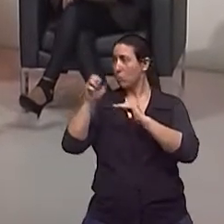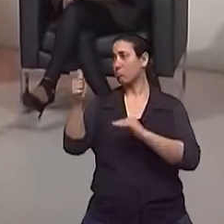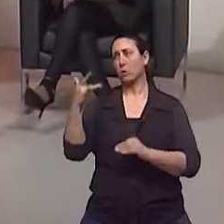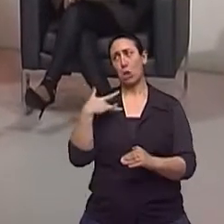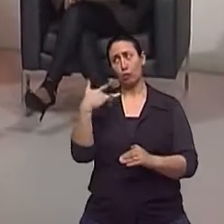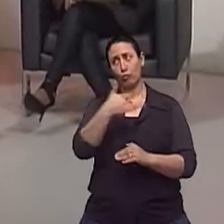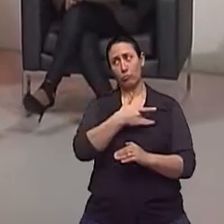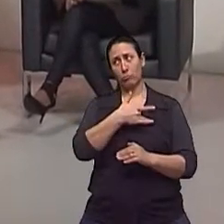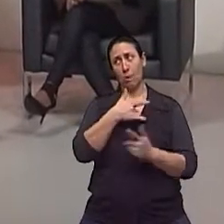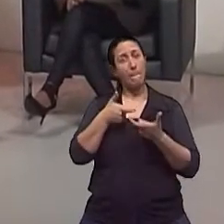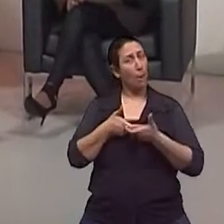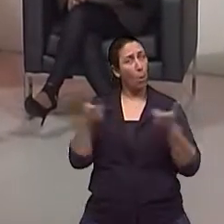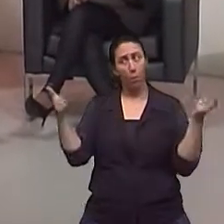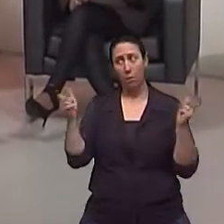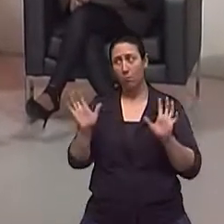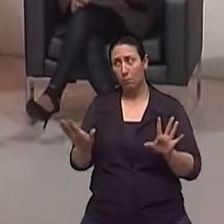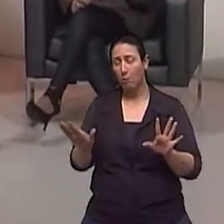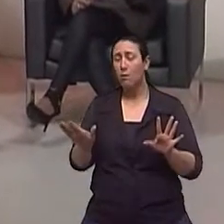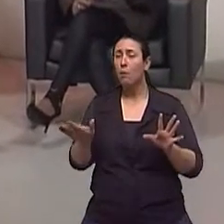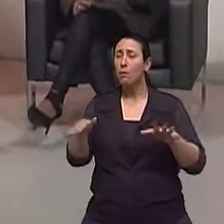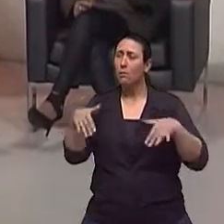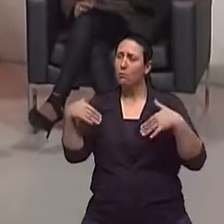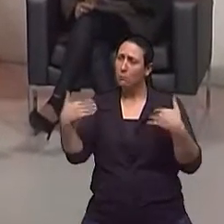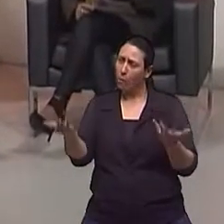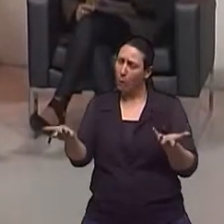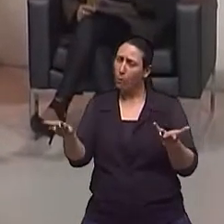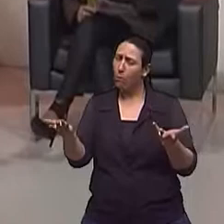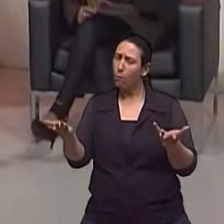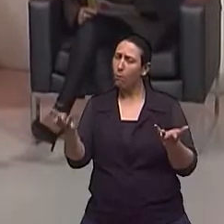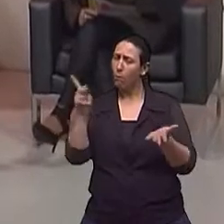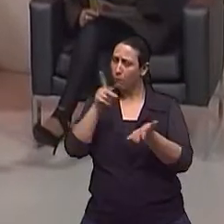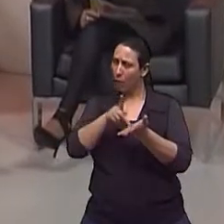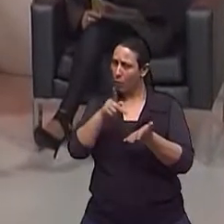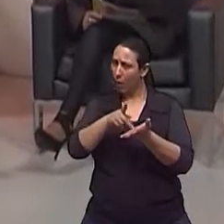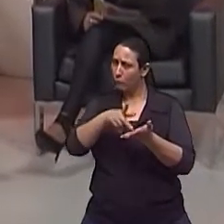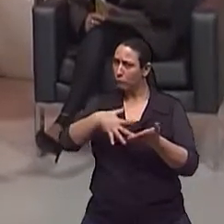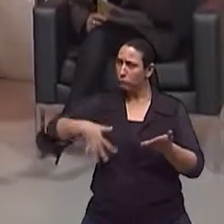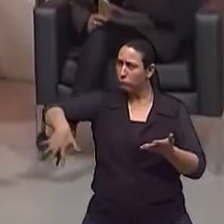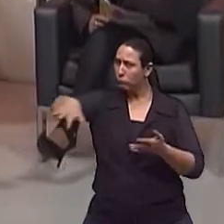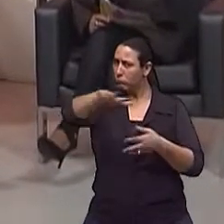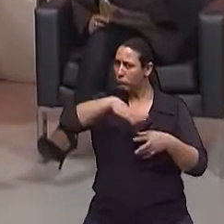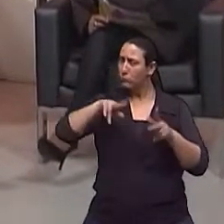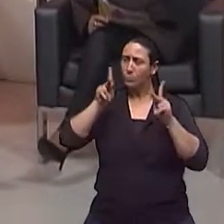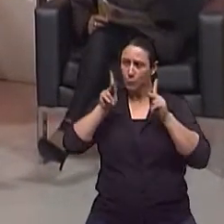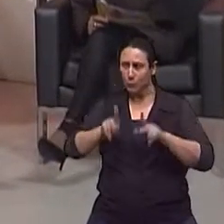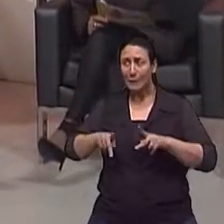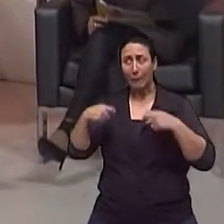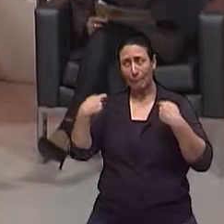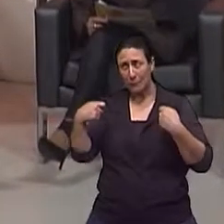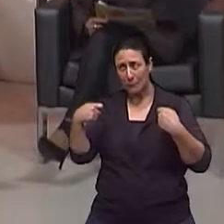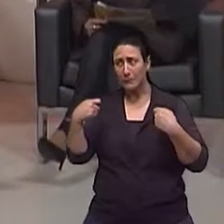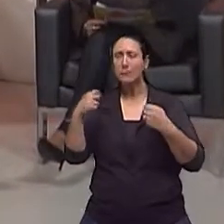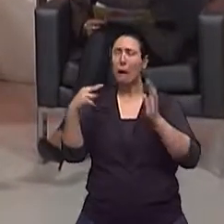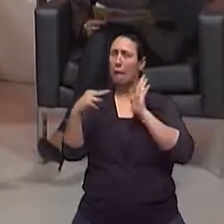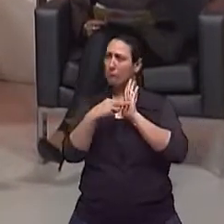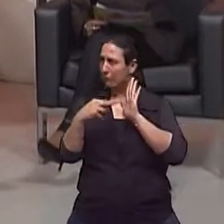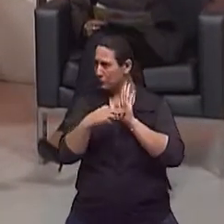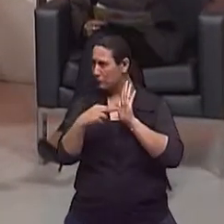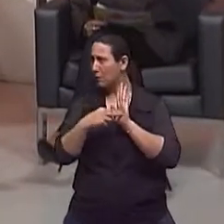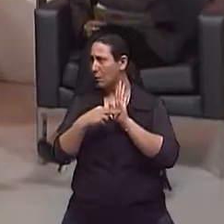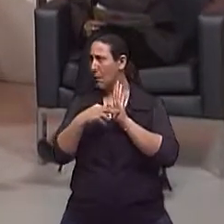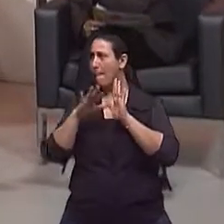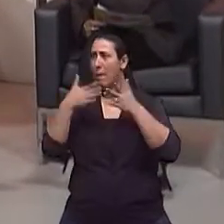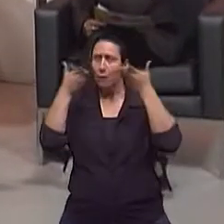Sim. A maioria. Sim. Então, nós estamos falando aqui de uma população que precisa de atenção bem mais